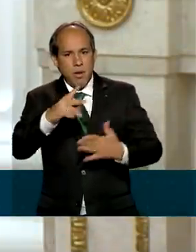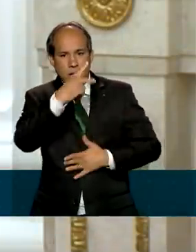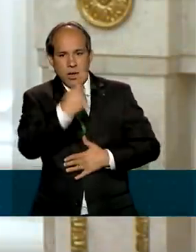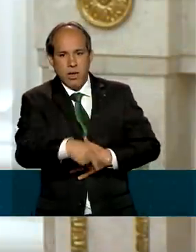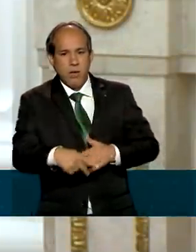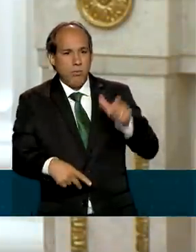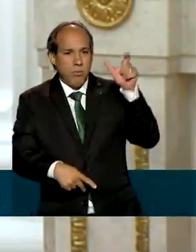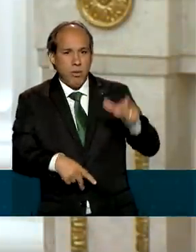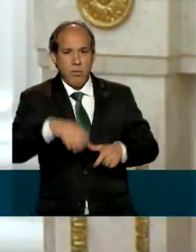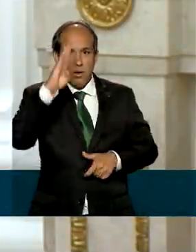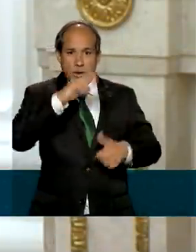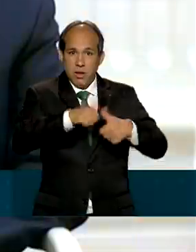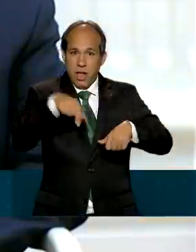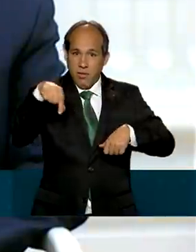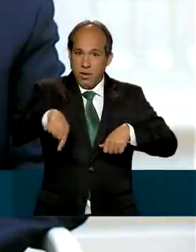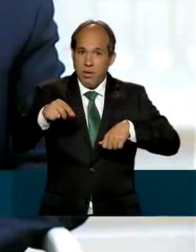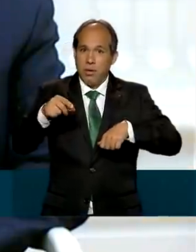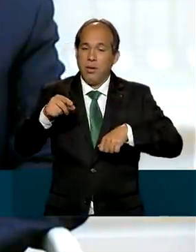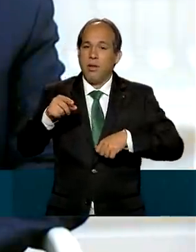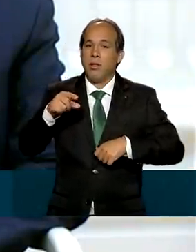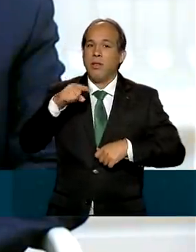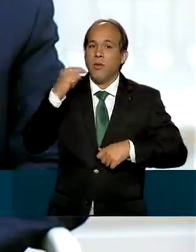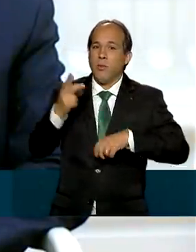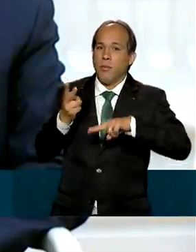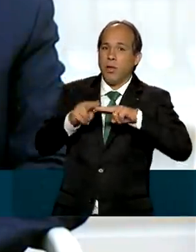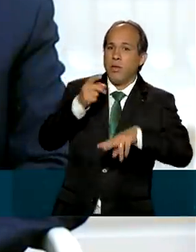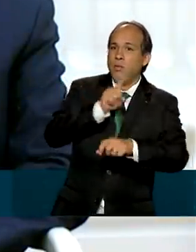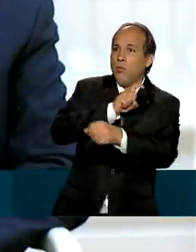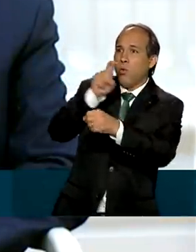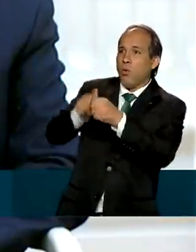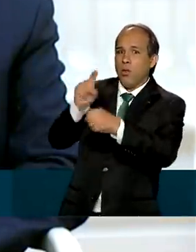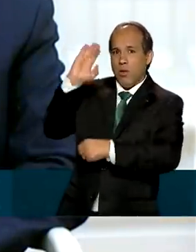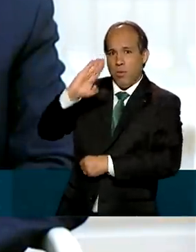Eu agradeço.